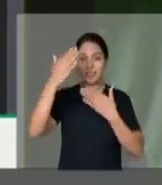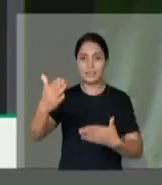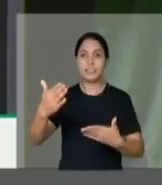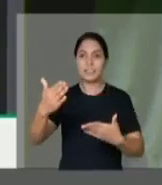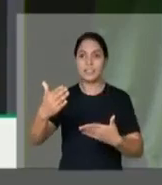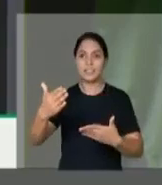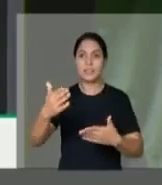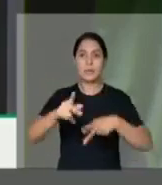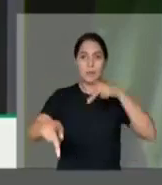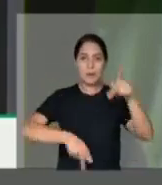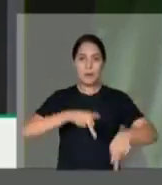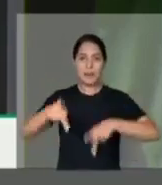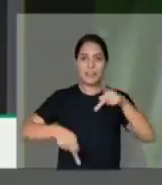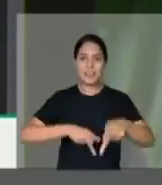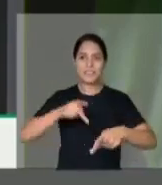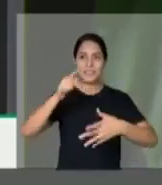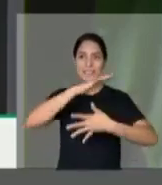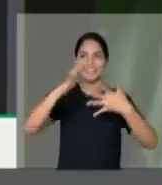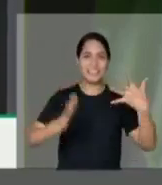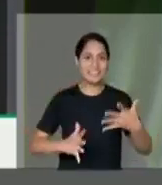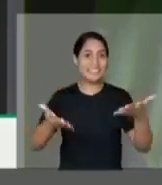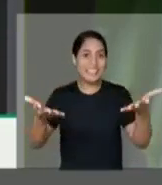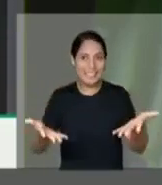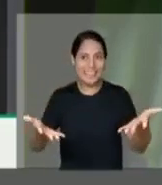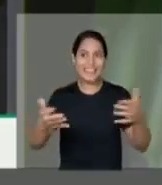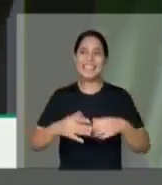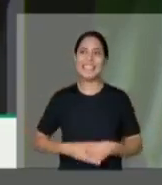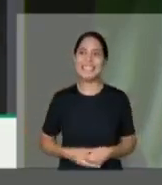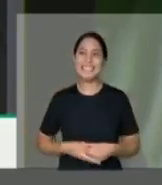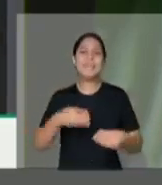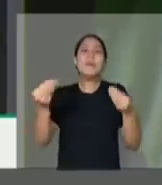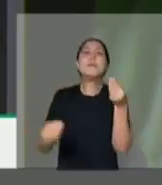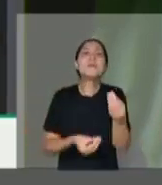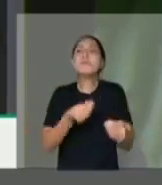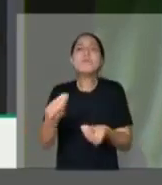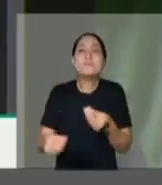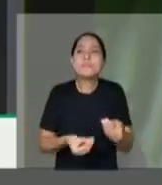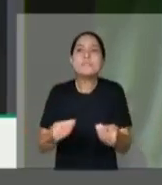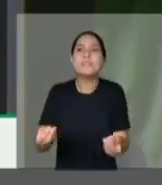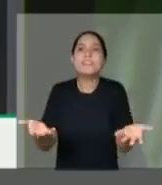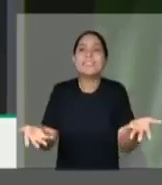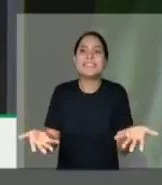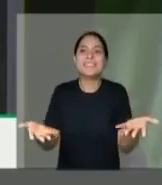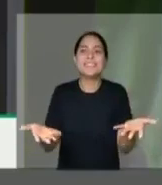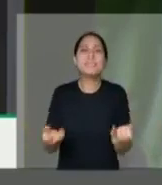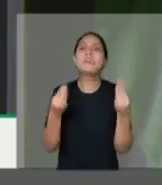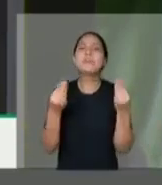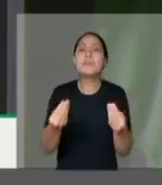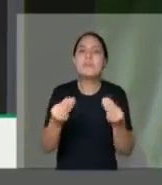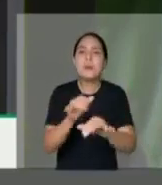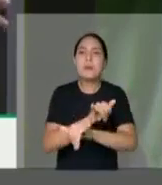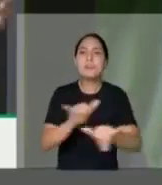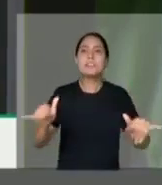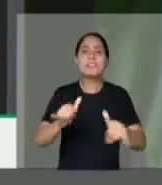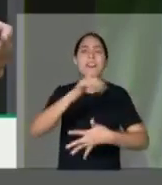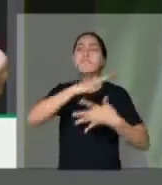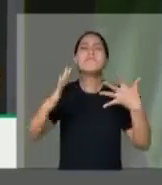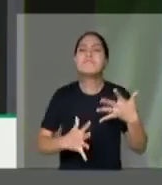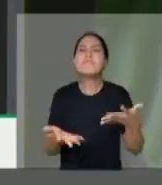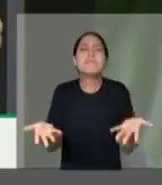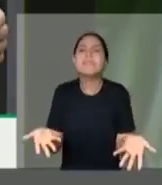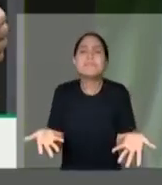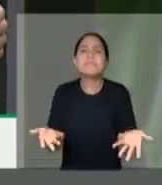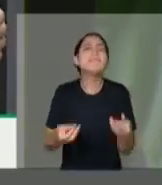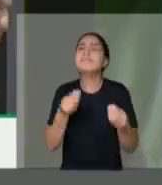Libra, né? Tá lá, aquela senhora de preto. Como é que, como é que é? Que fala aí em Libras,